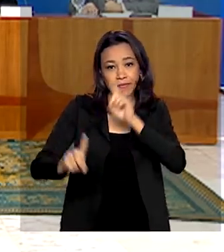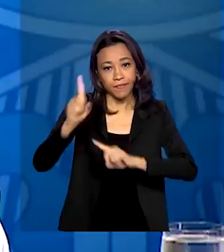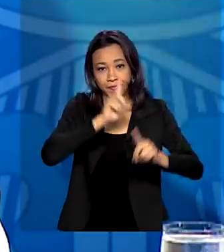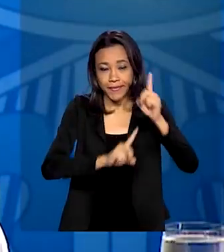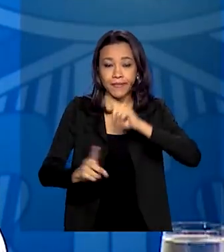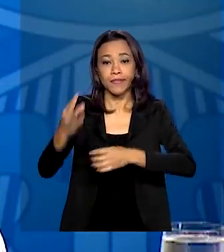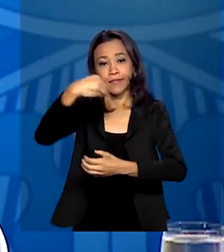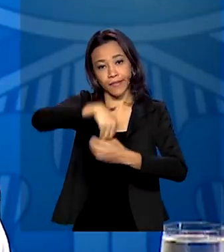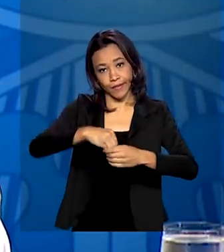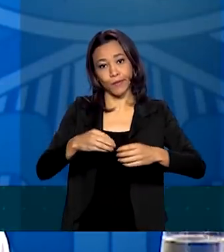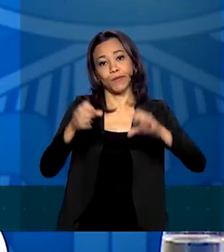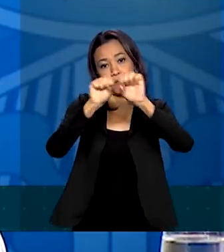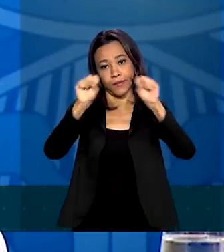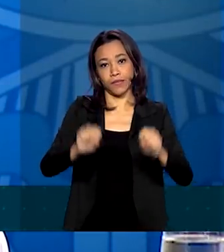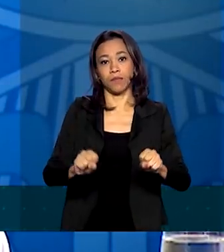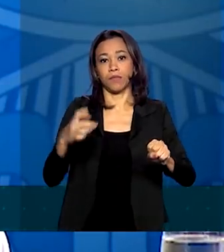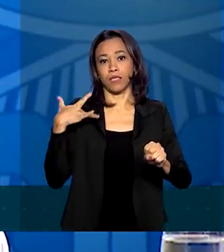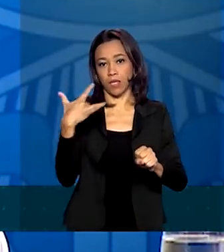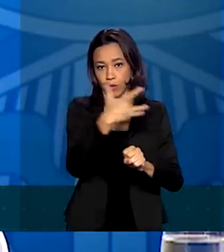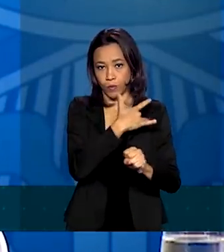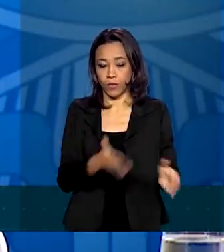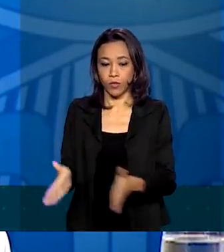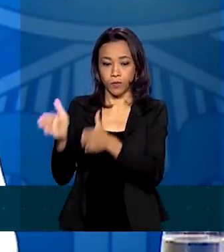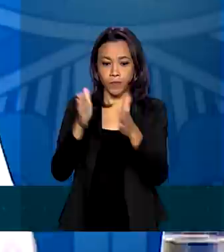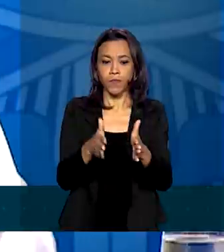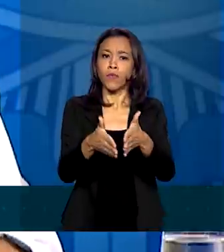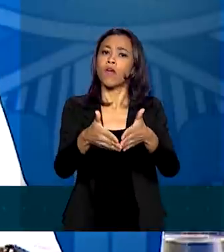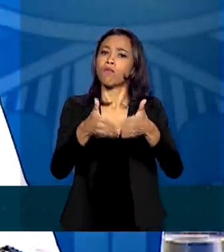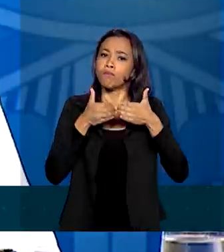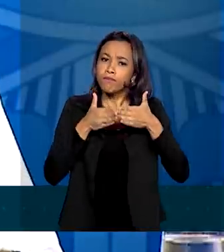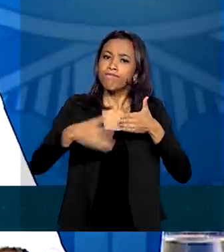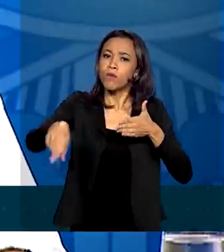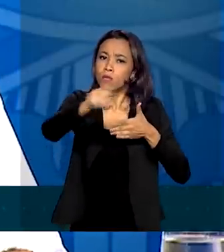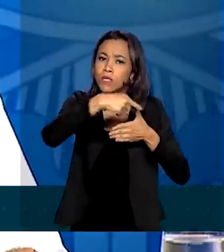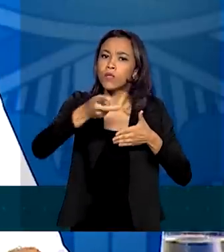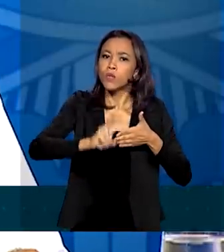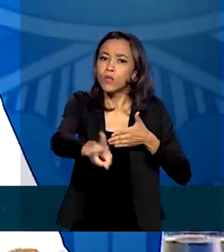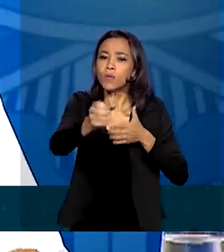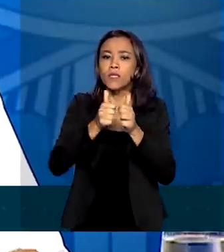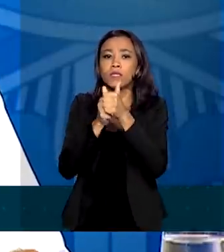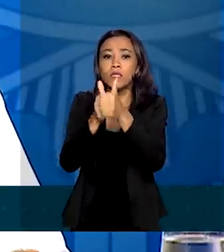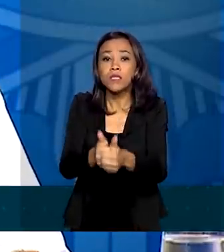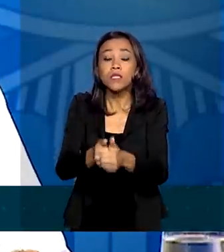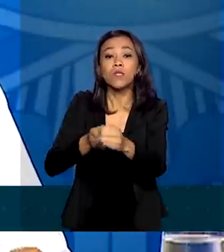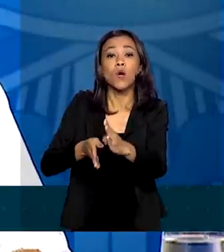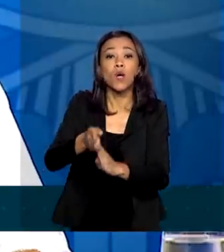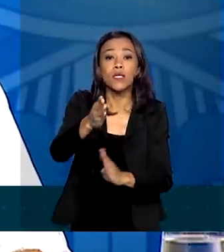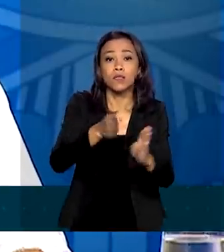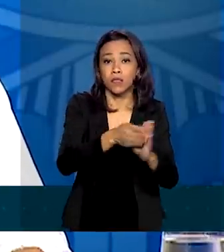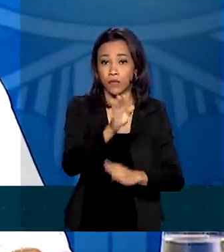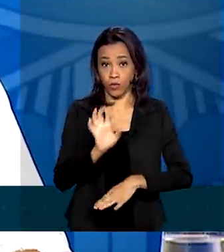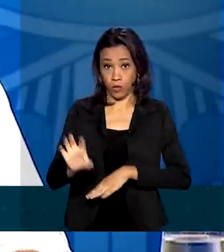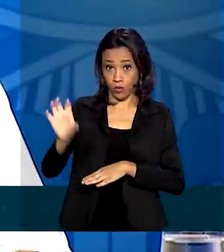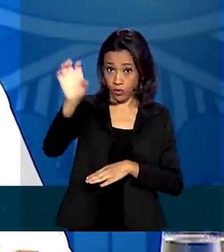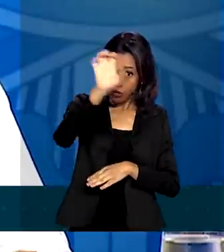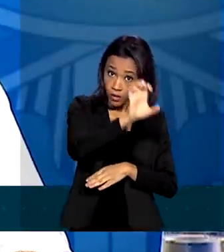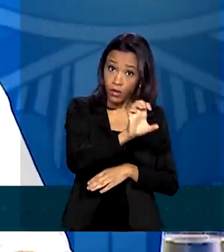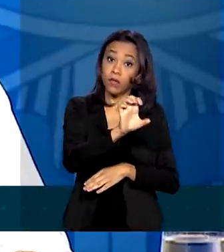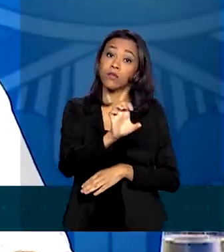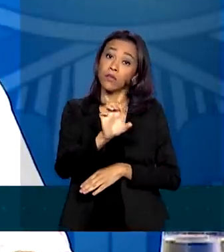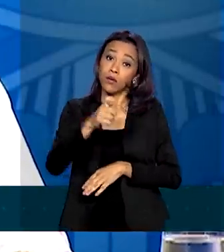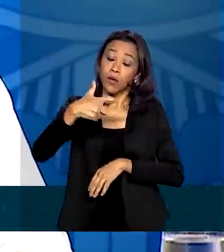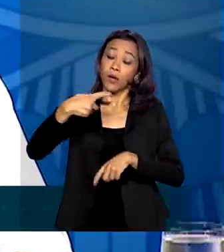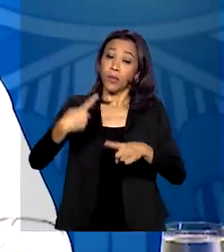saúde. Por enquanto, mantenham as recomendações dos estados, porque essa é, no momento,